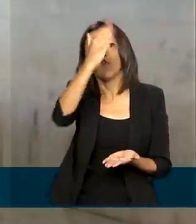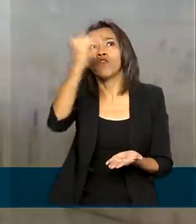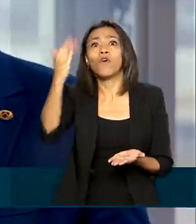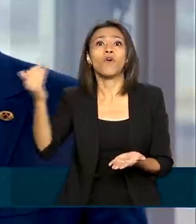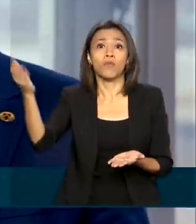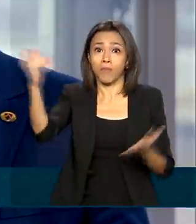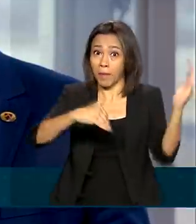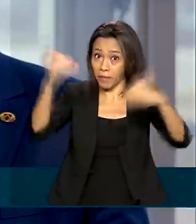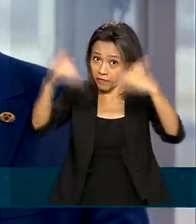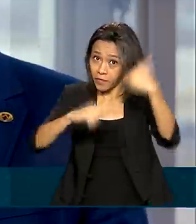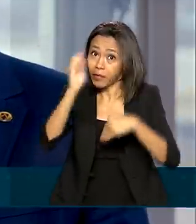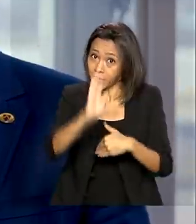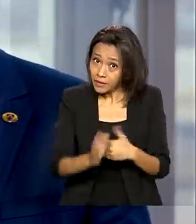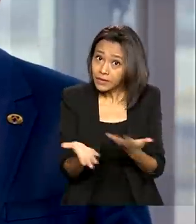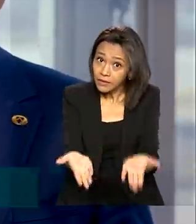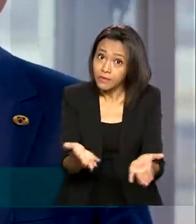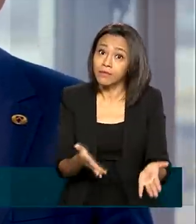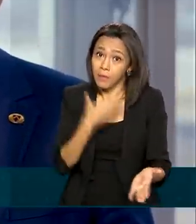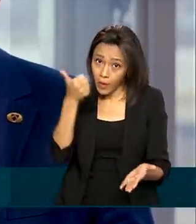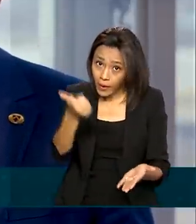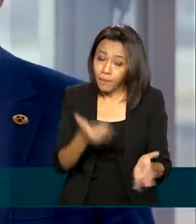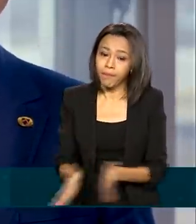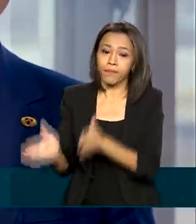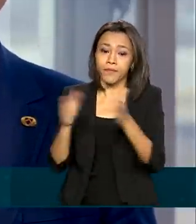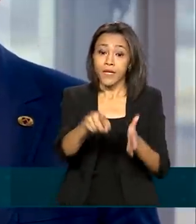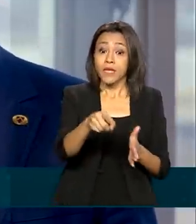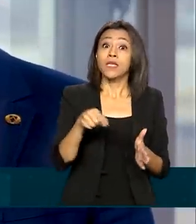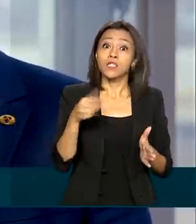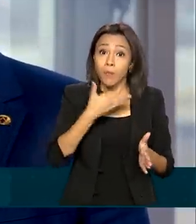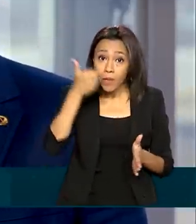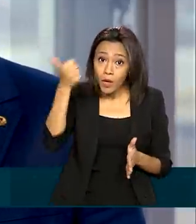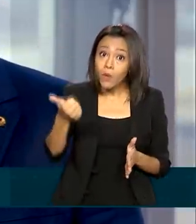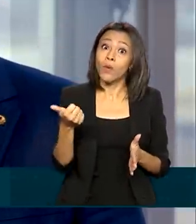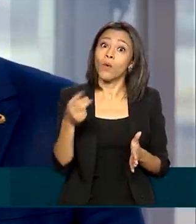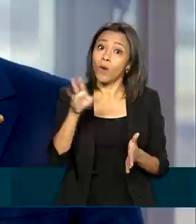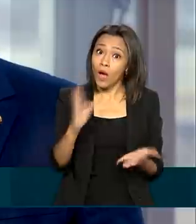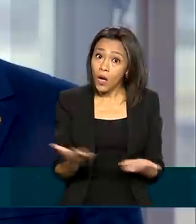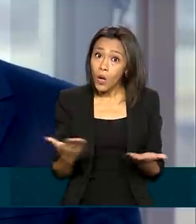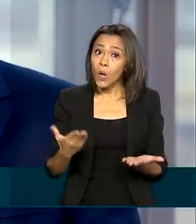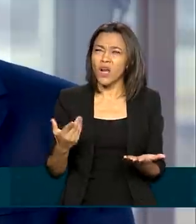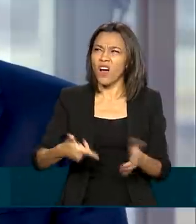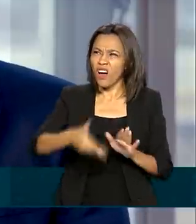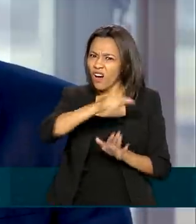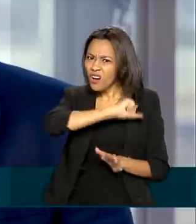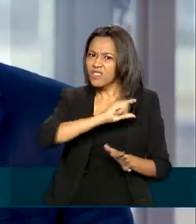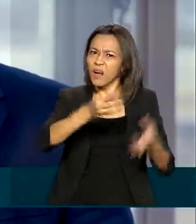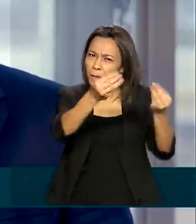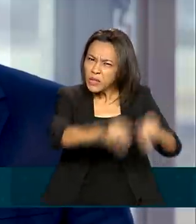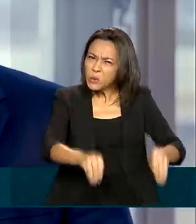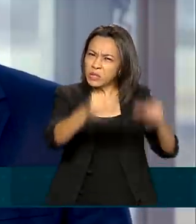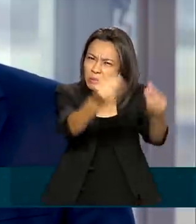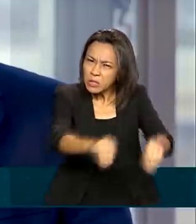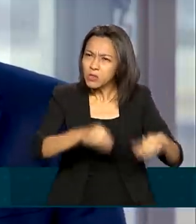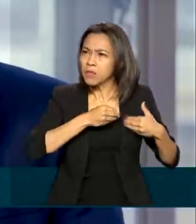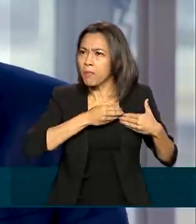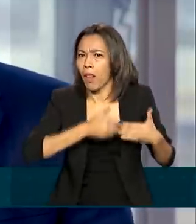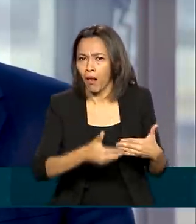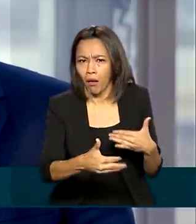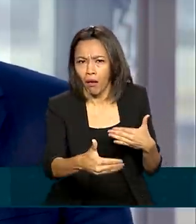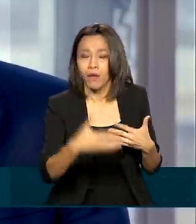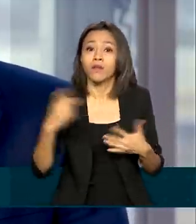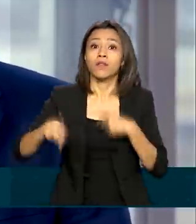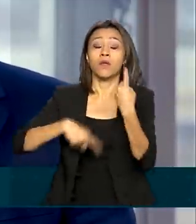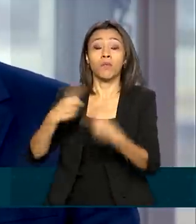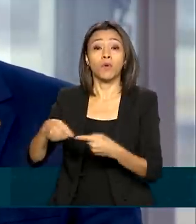país. Isso melhorou o resultado de todos os portos que davam prejuízo e passaram a dar lucro. Por exemplo, nós tivemos crescimentos importantes no porto de Santos,